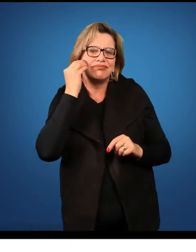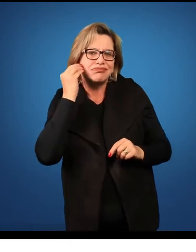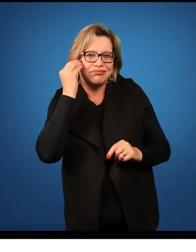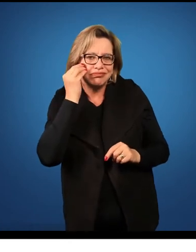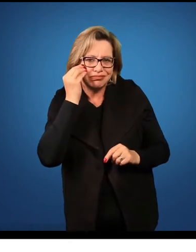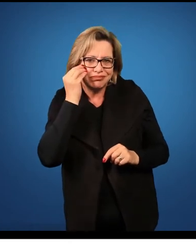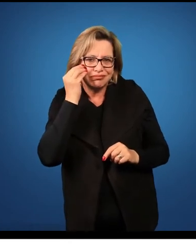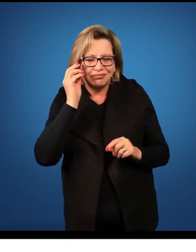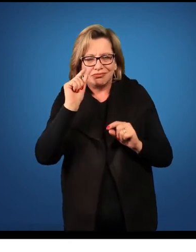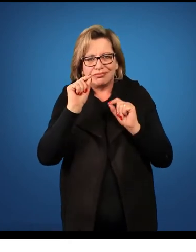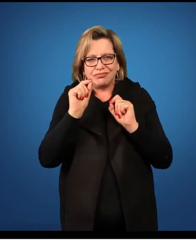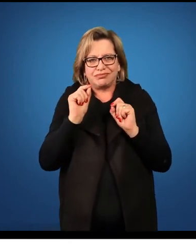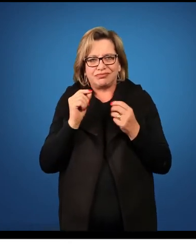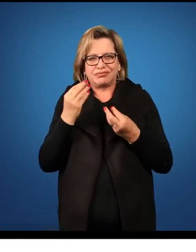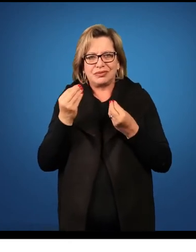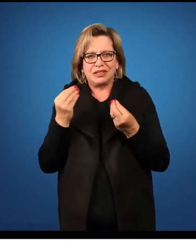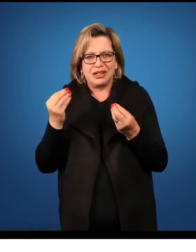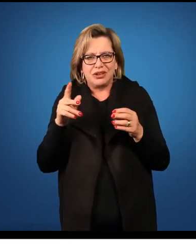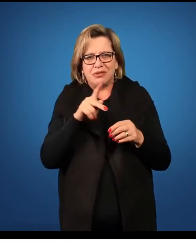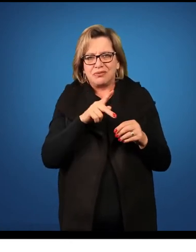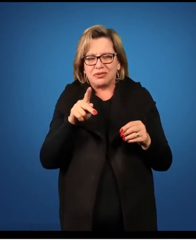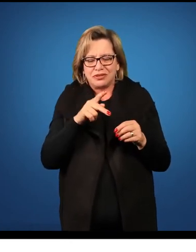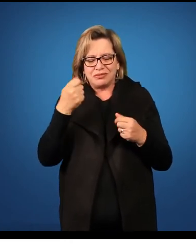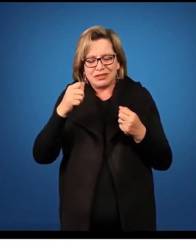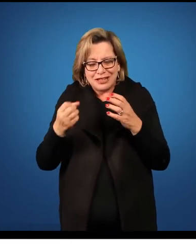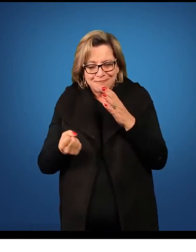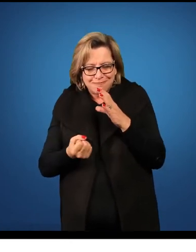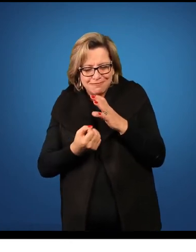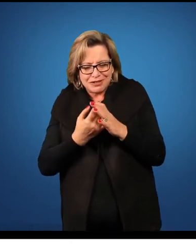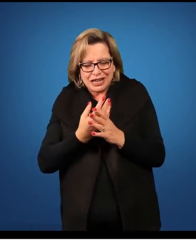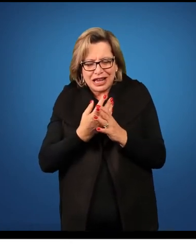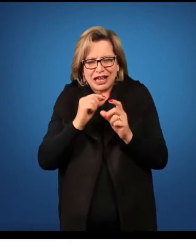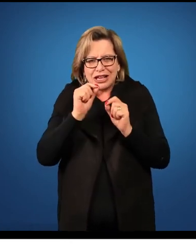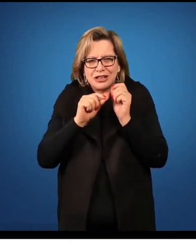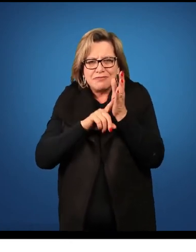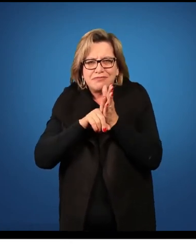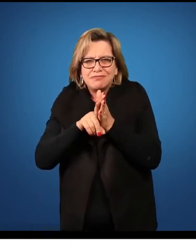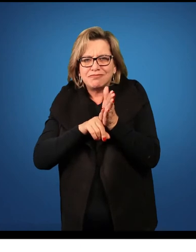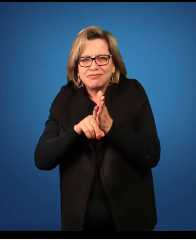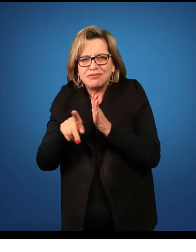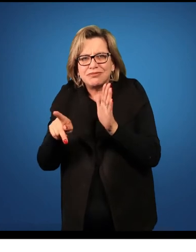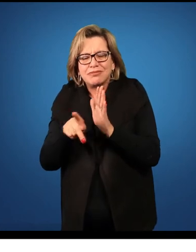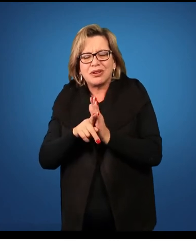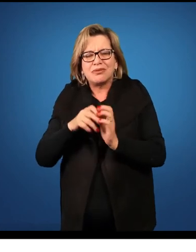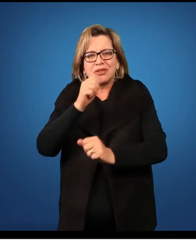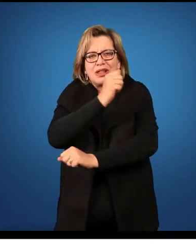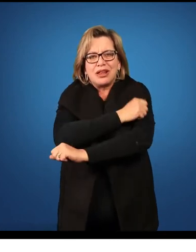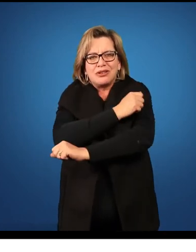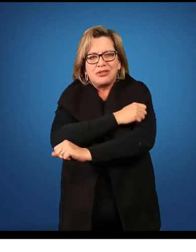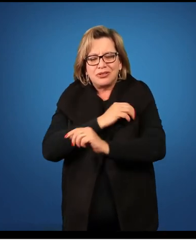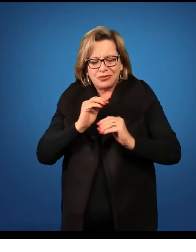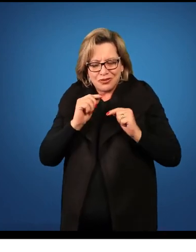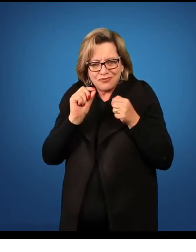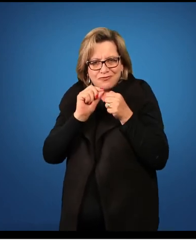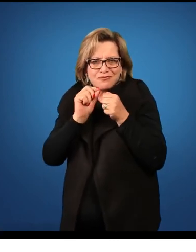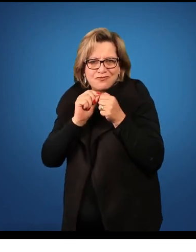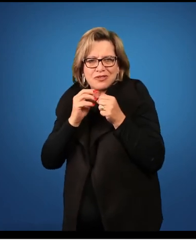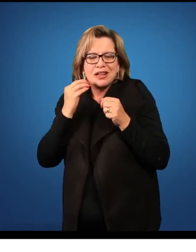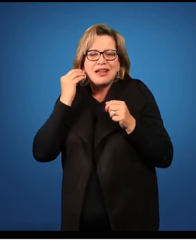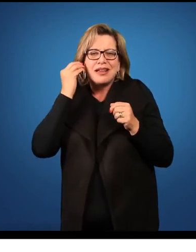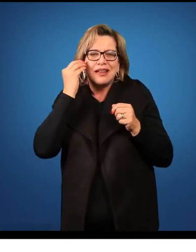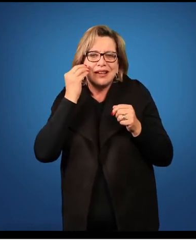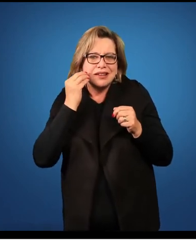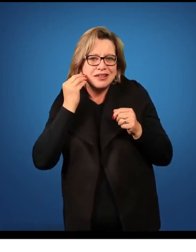Então, nesse caso, o professor deve criar situações de investigação onde os alunos vão desenvolver